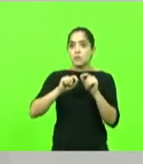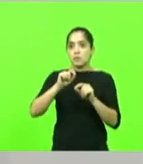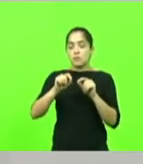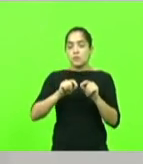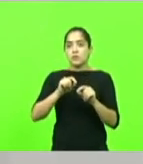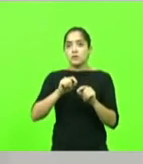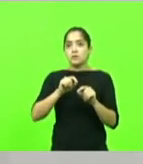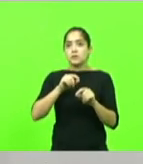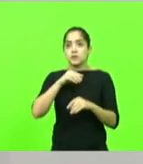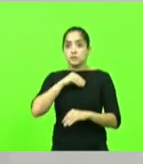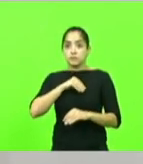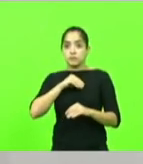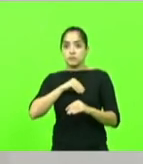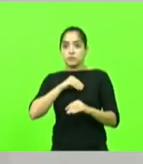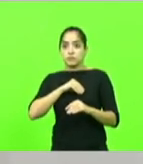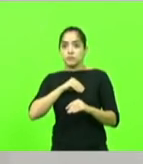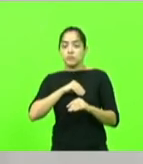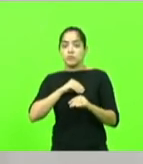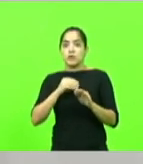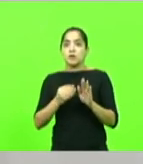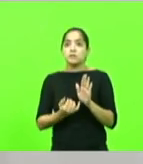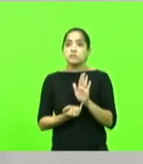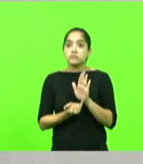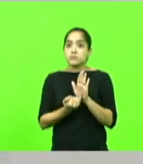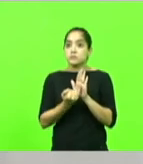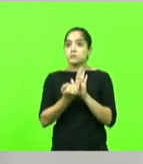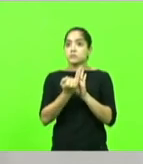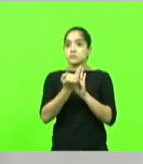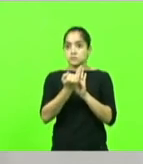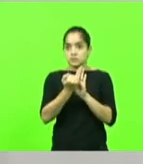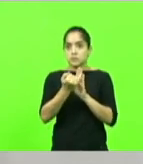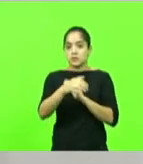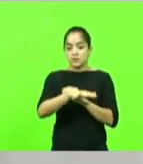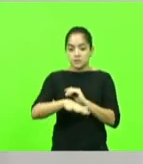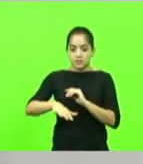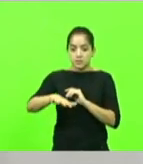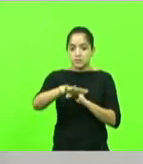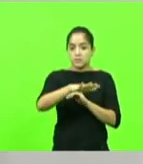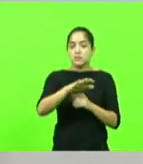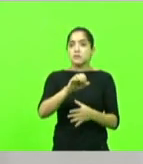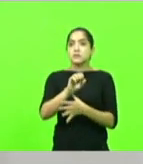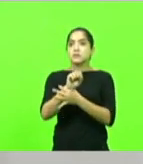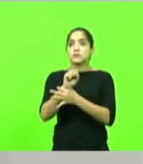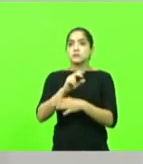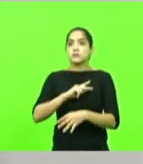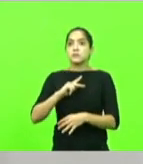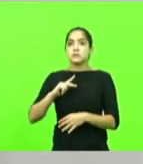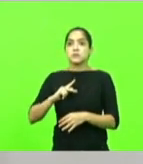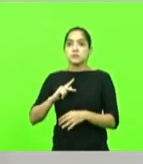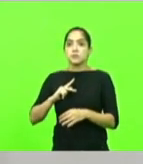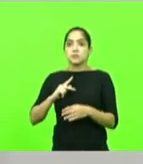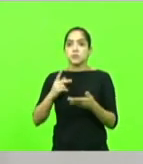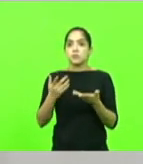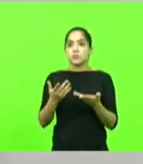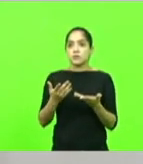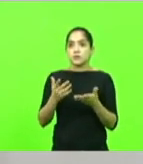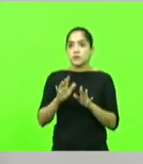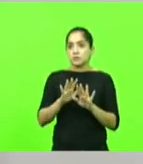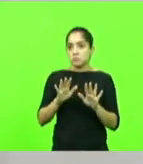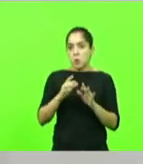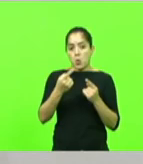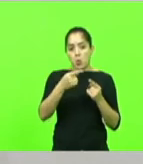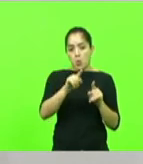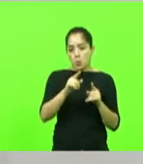inflacionária para o setor da segurança pública. Não se trata de ser contra